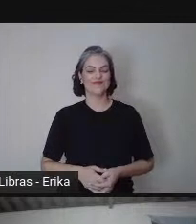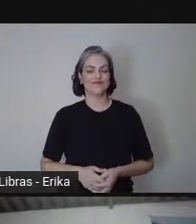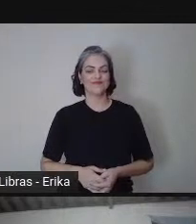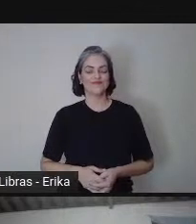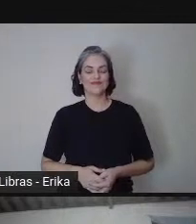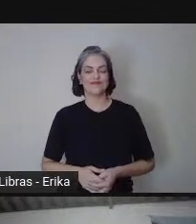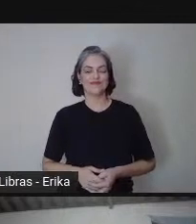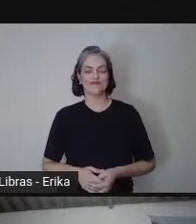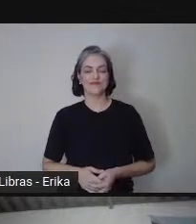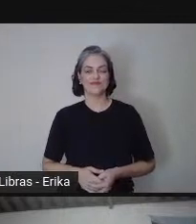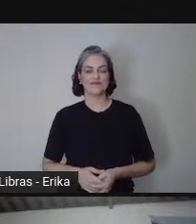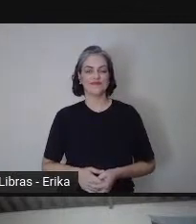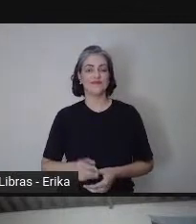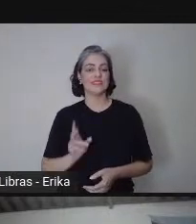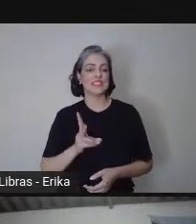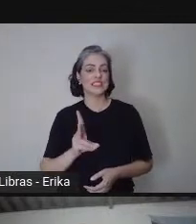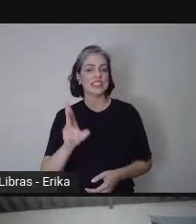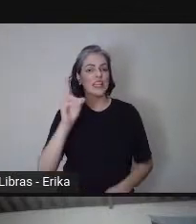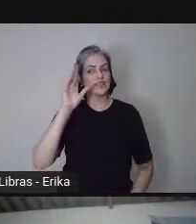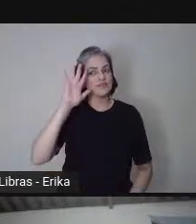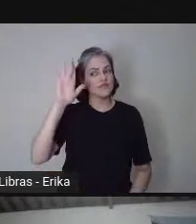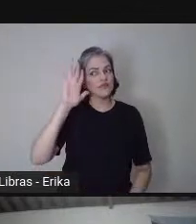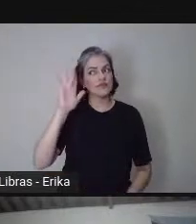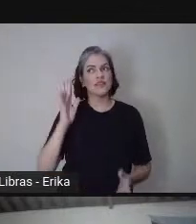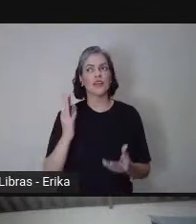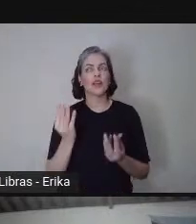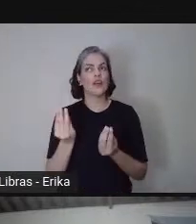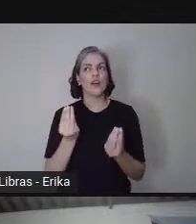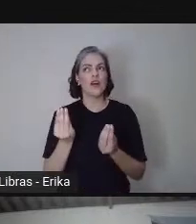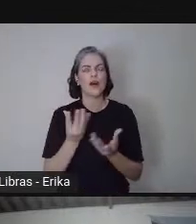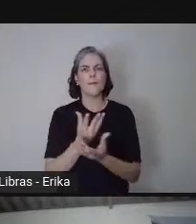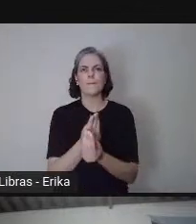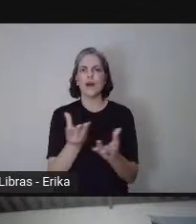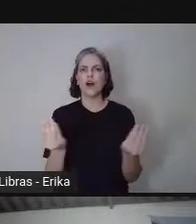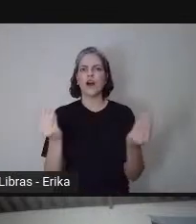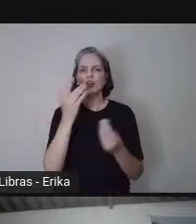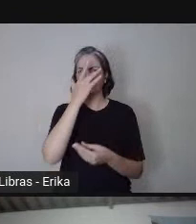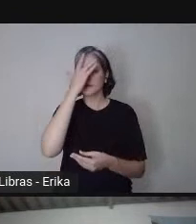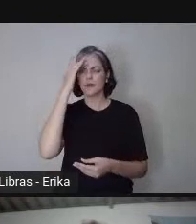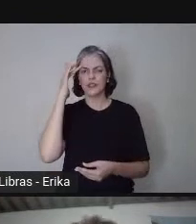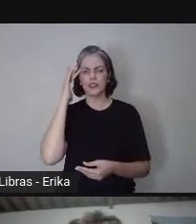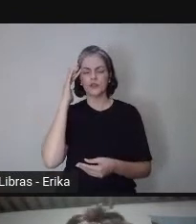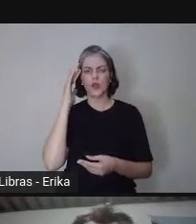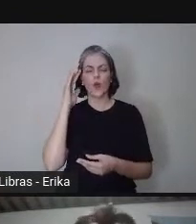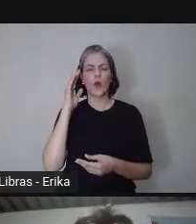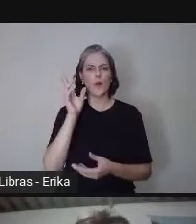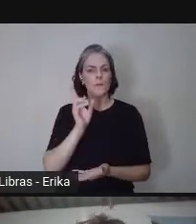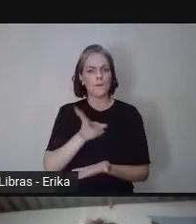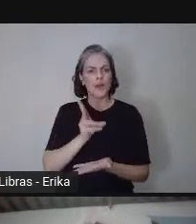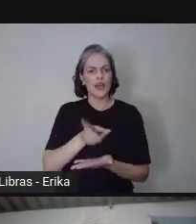logística de tantas pessoas dentro de uma mesma sala de aula.